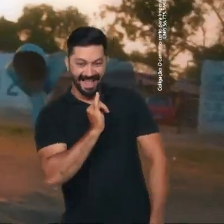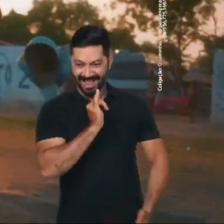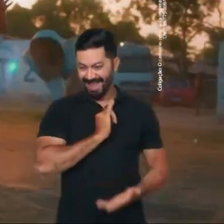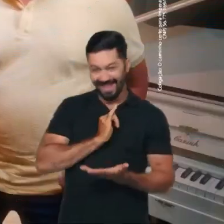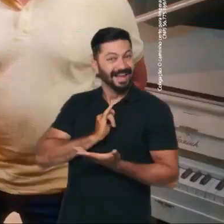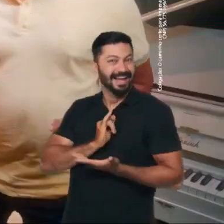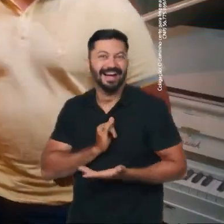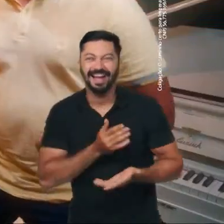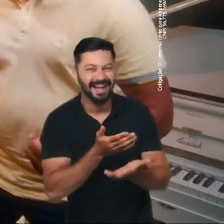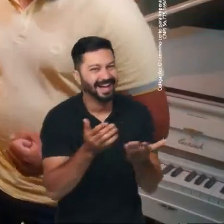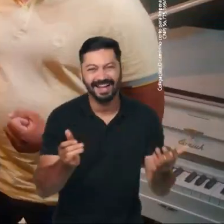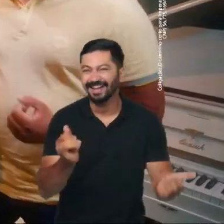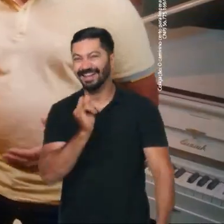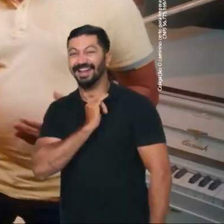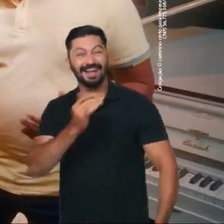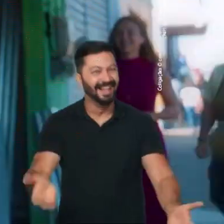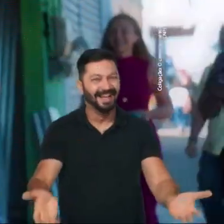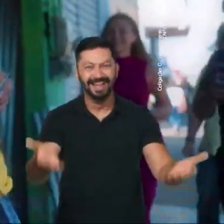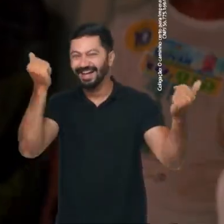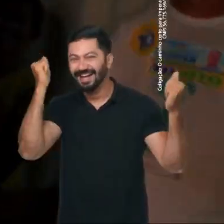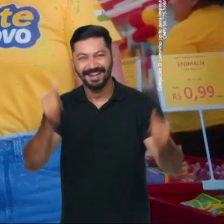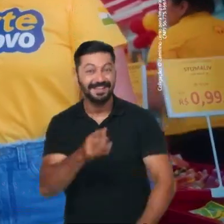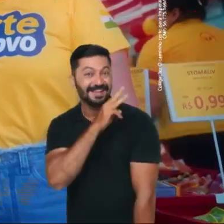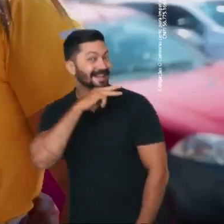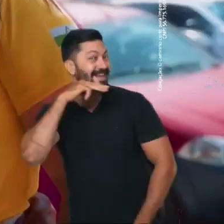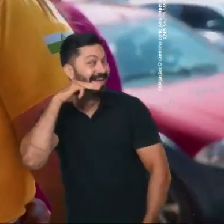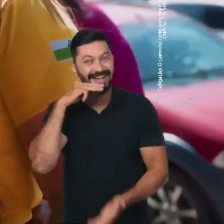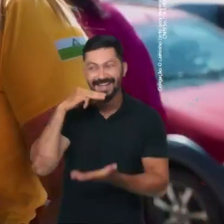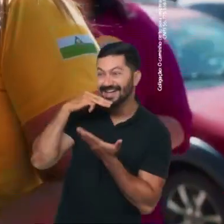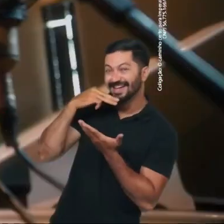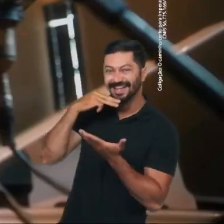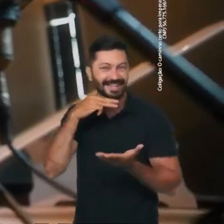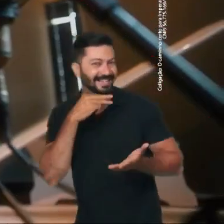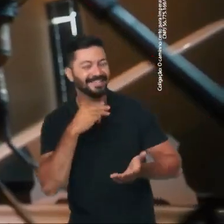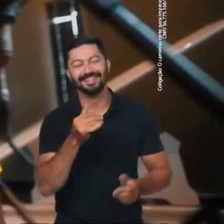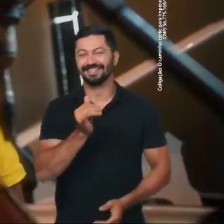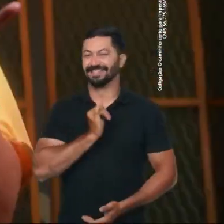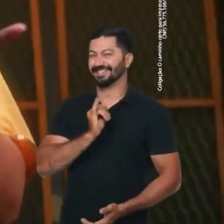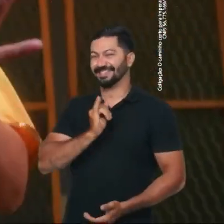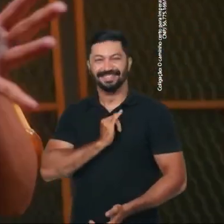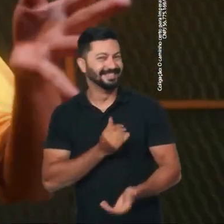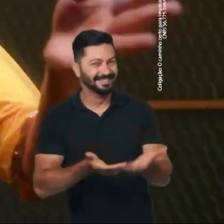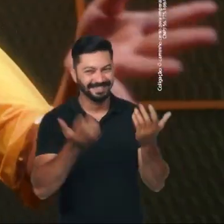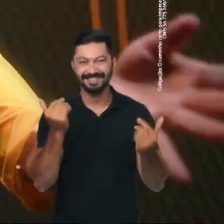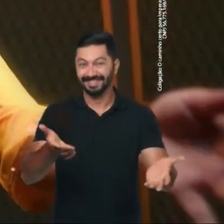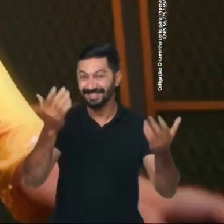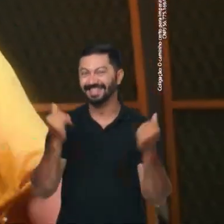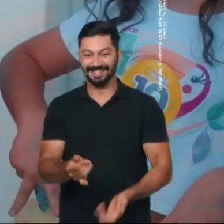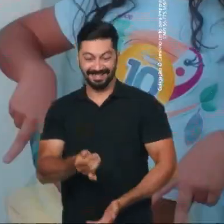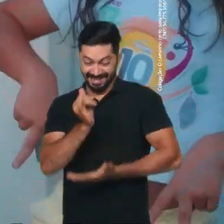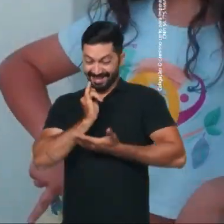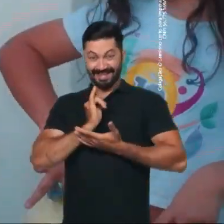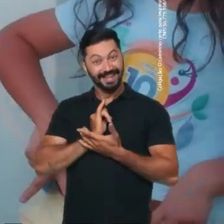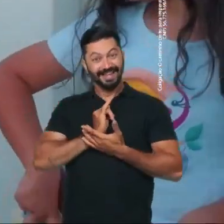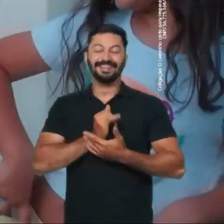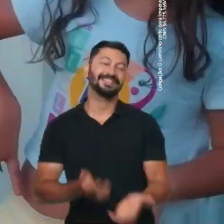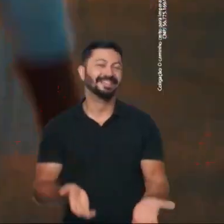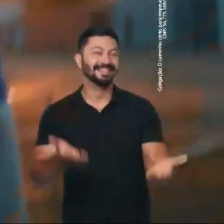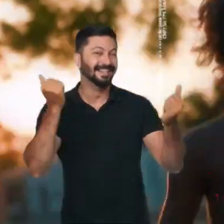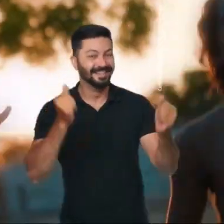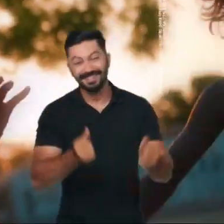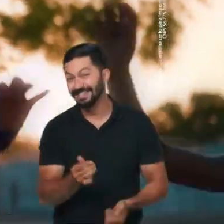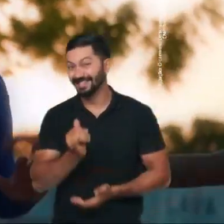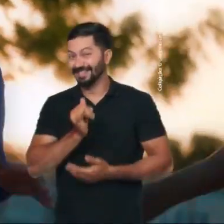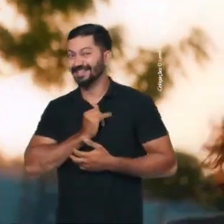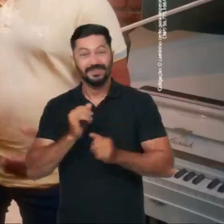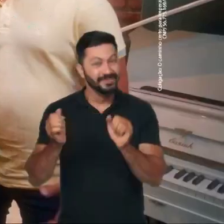imperosa Vamos imperar com Mariana Imperosa, impera, imperosa Vamos imperar